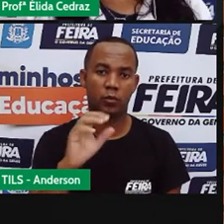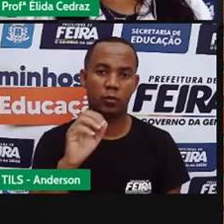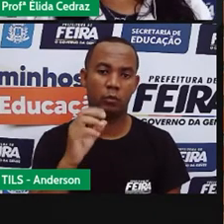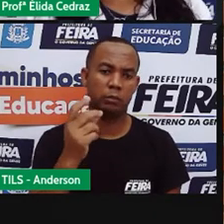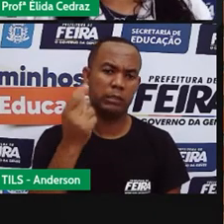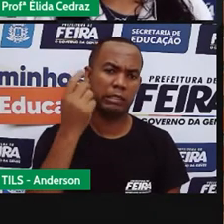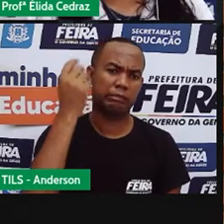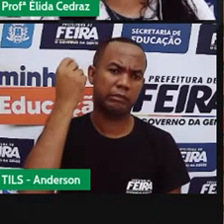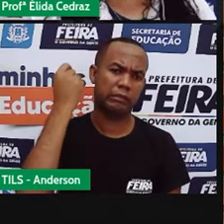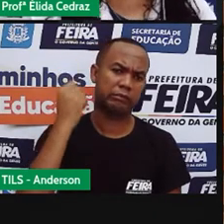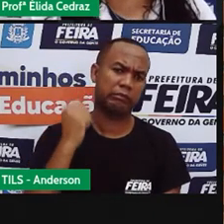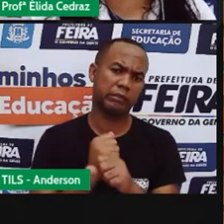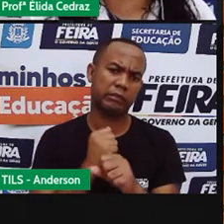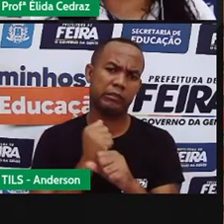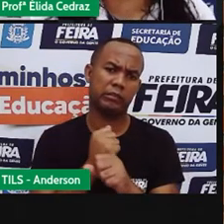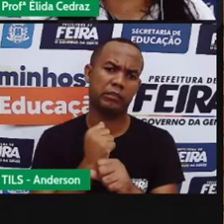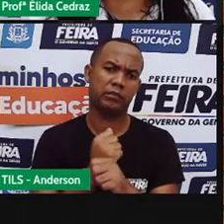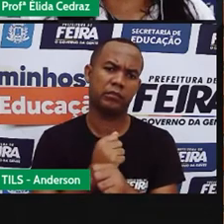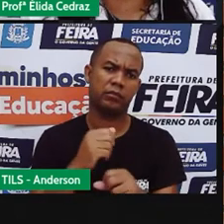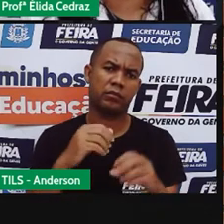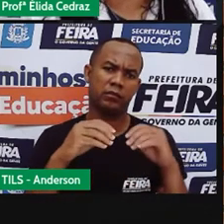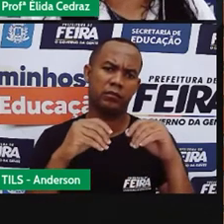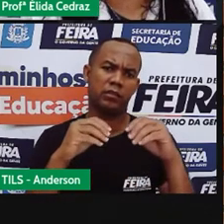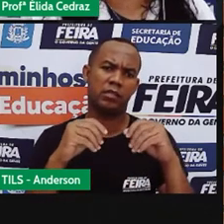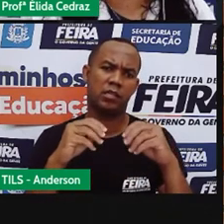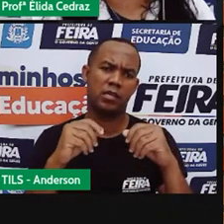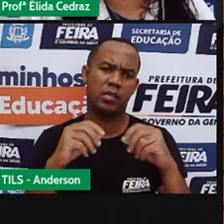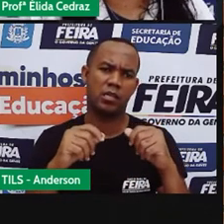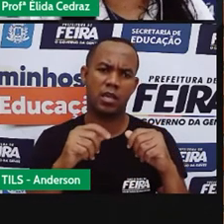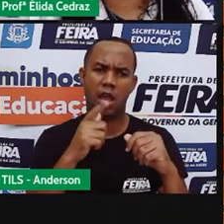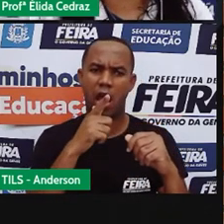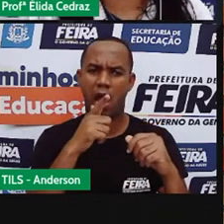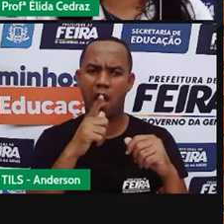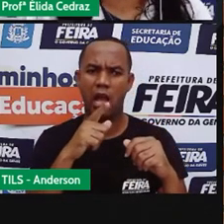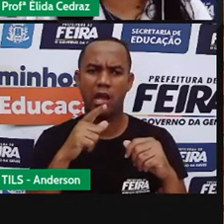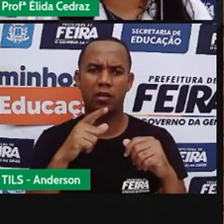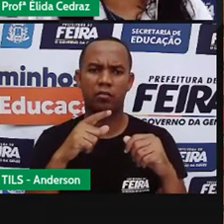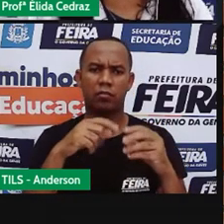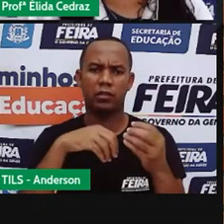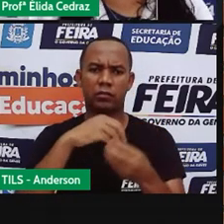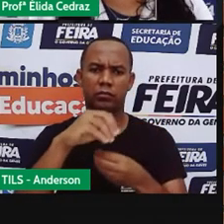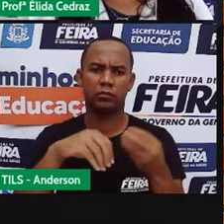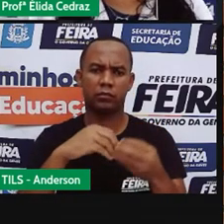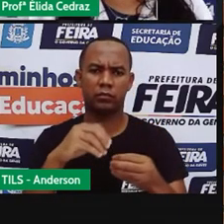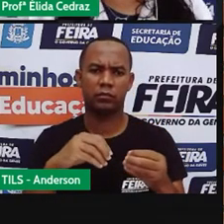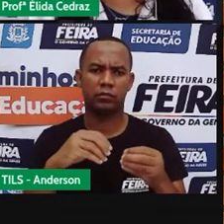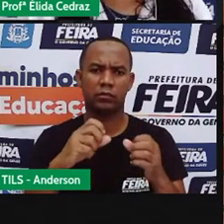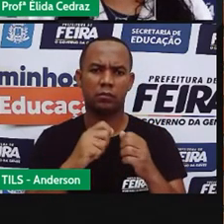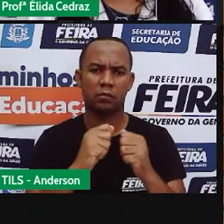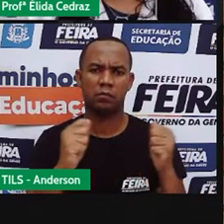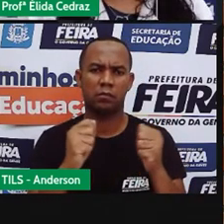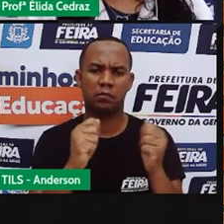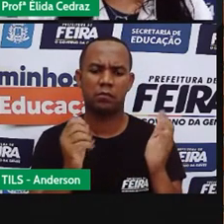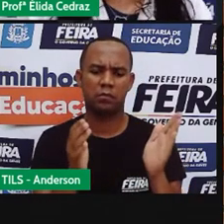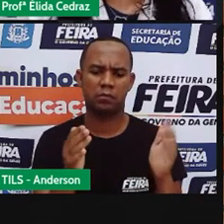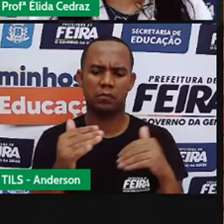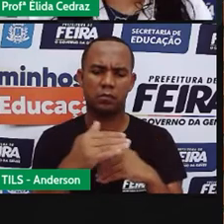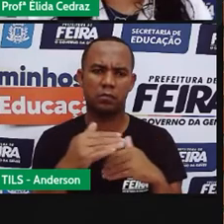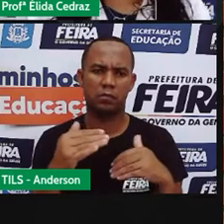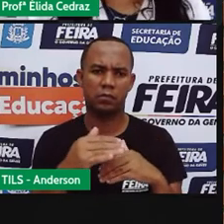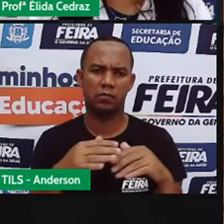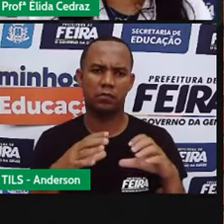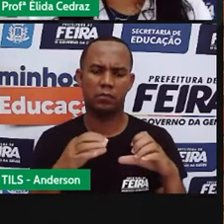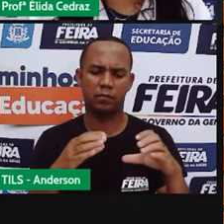construção. Feito de terra crua, água, palha e de fibras naturais. Eles são